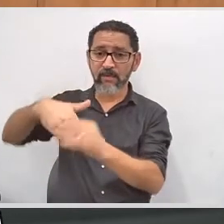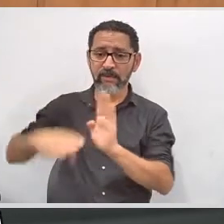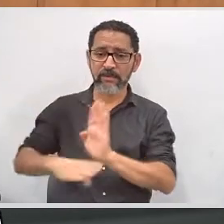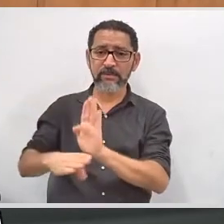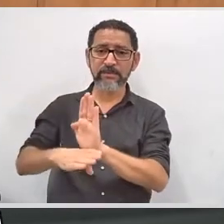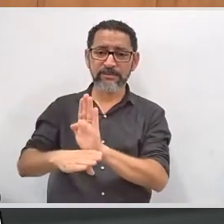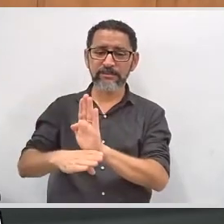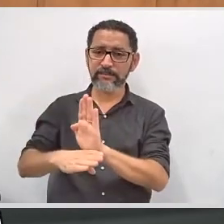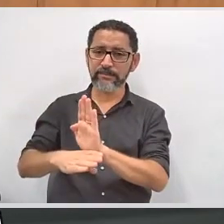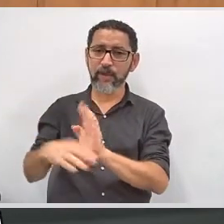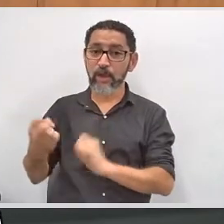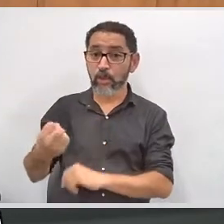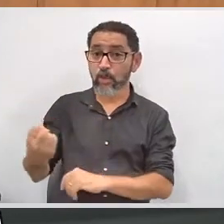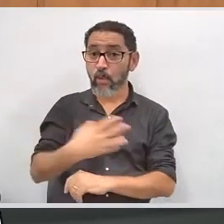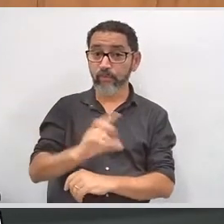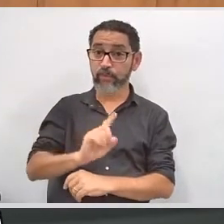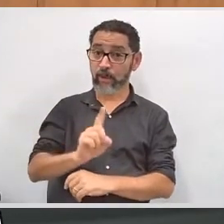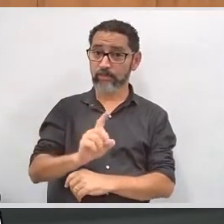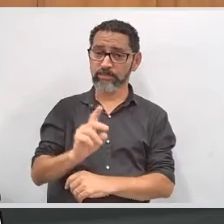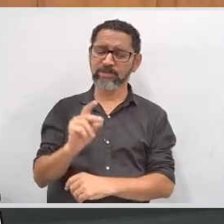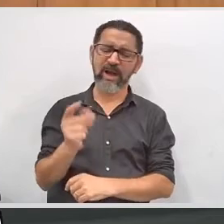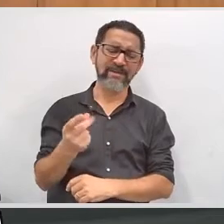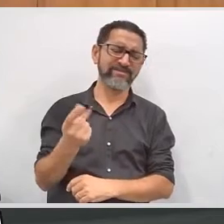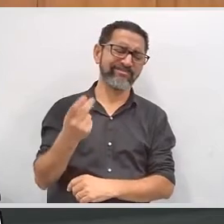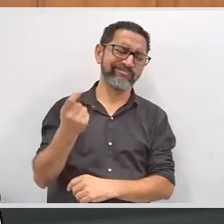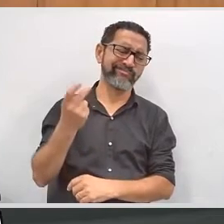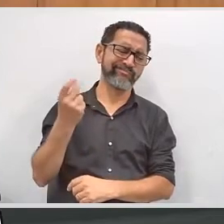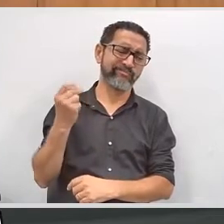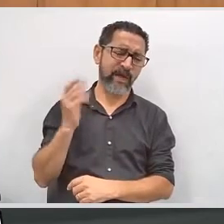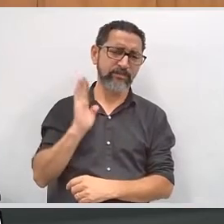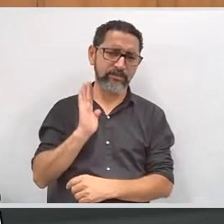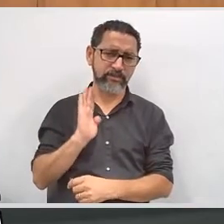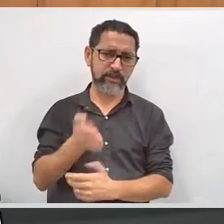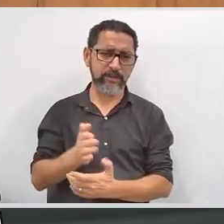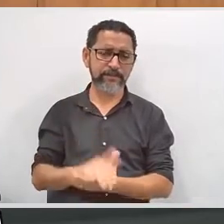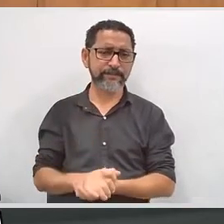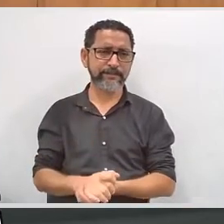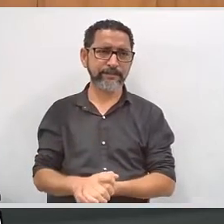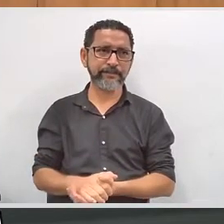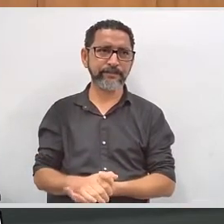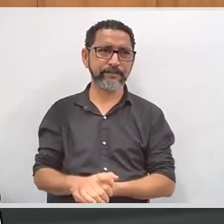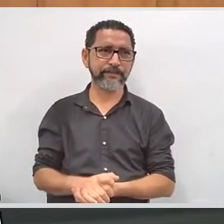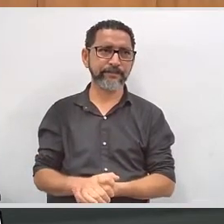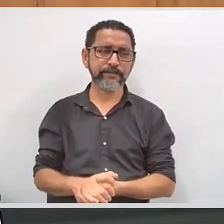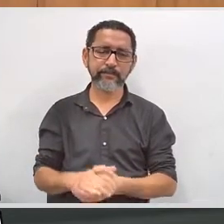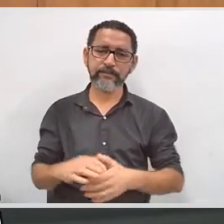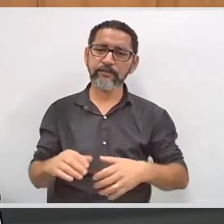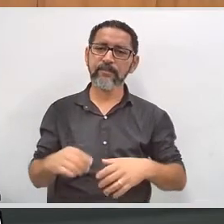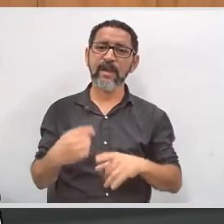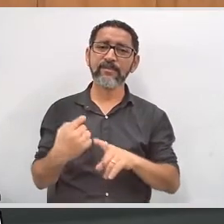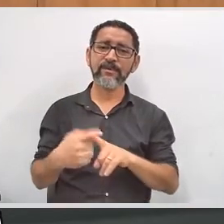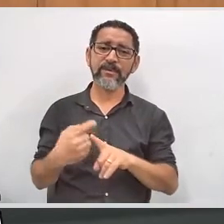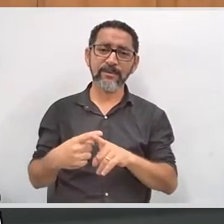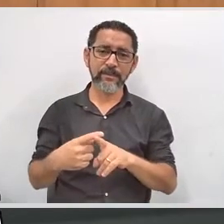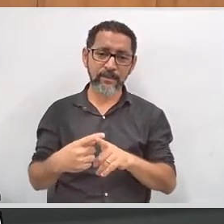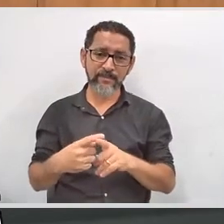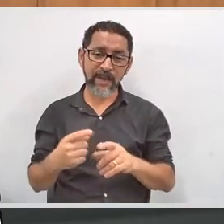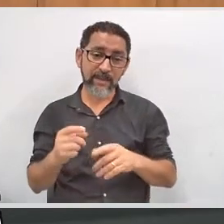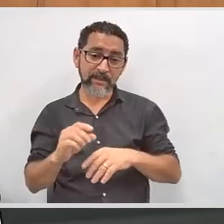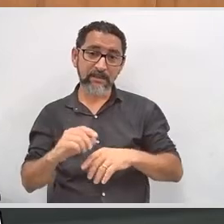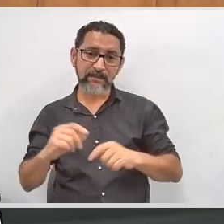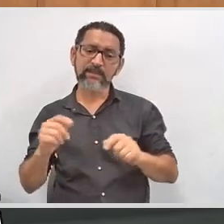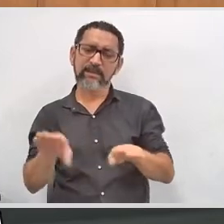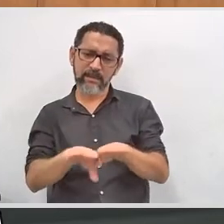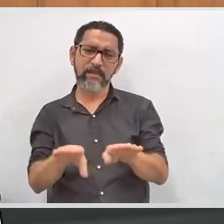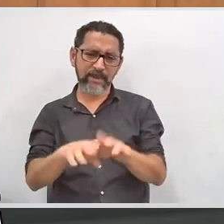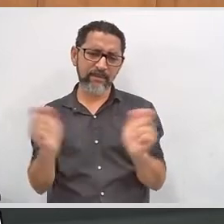consagrado há muito tempo na justiça eleitoral e essa ação, ela já é uma ação já prevista na ação